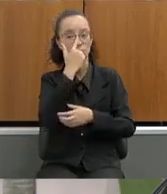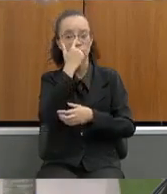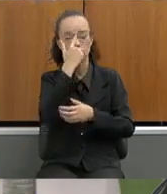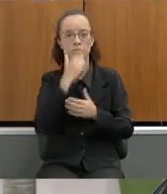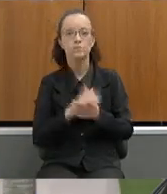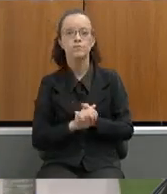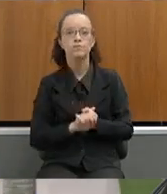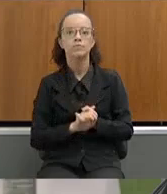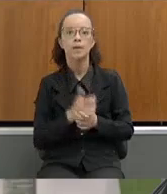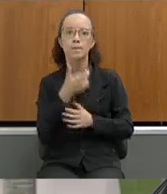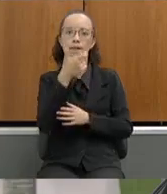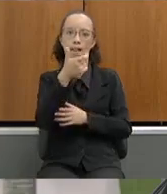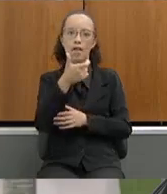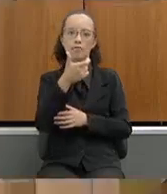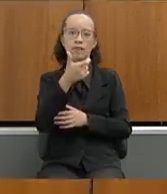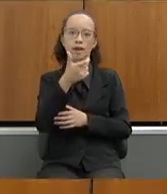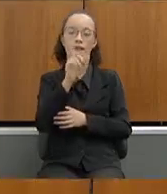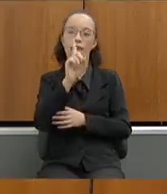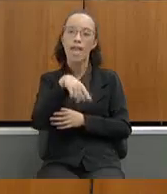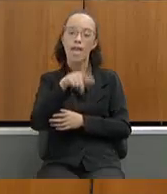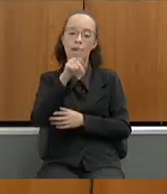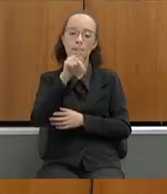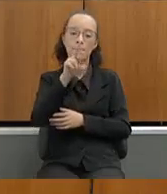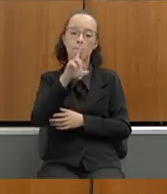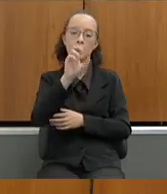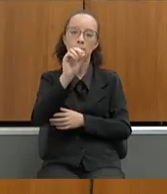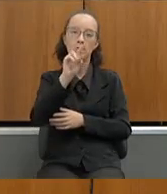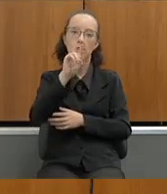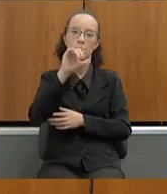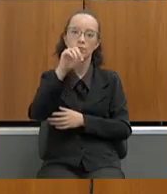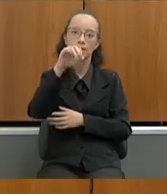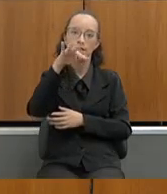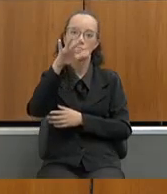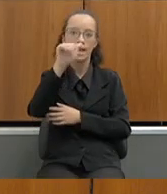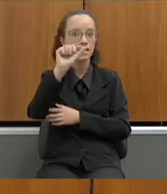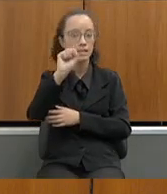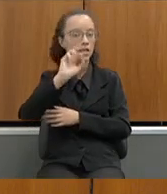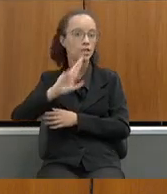providências não informações não gente é para pagar